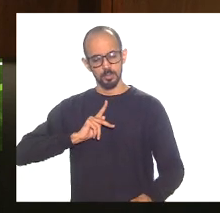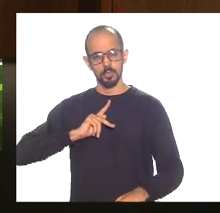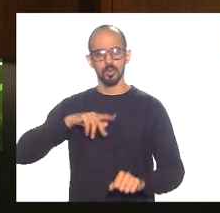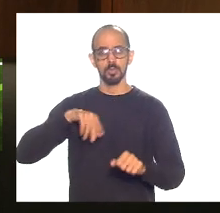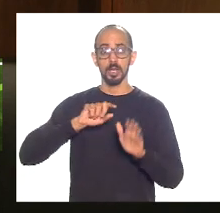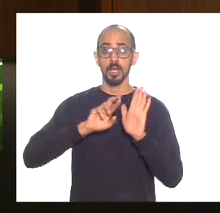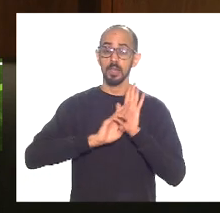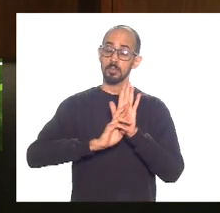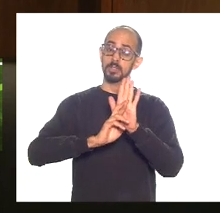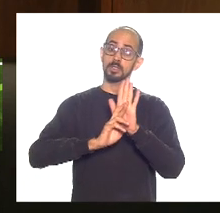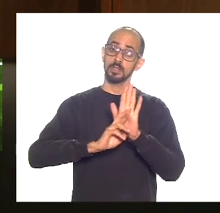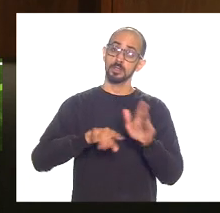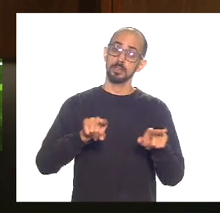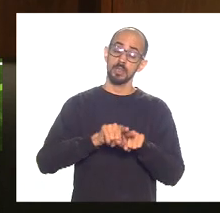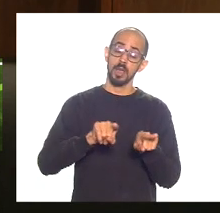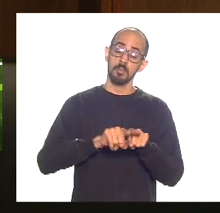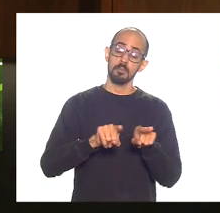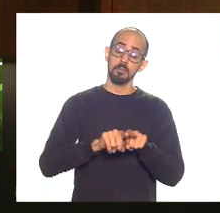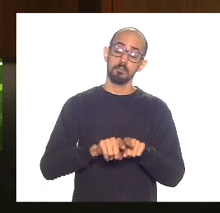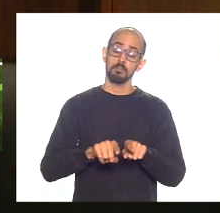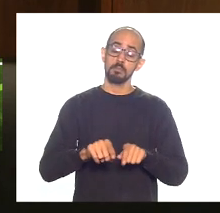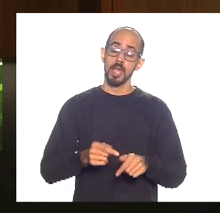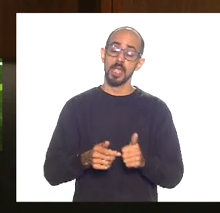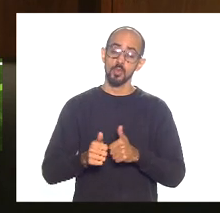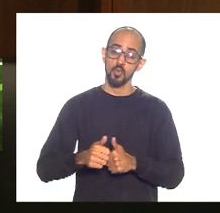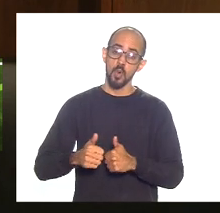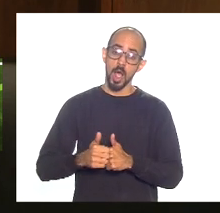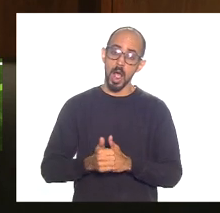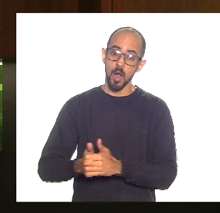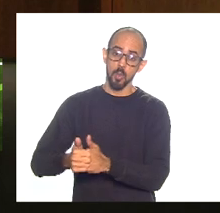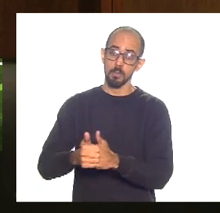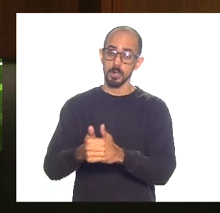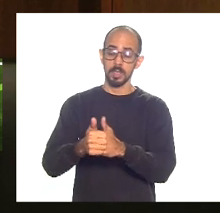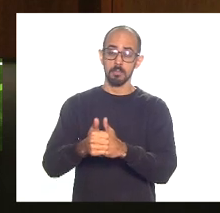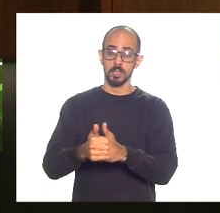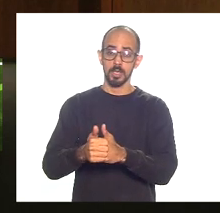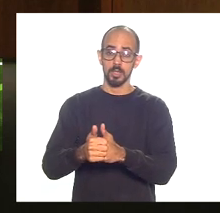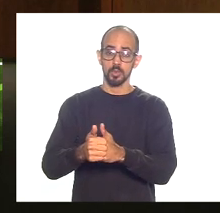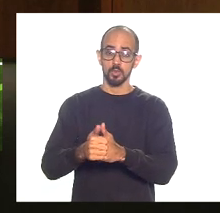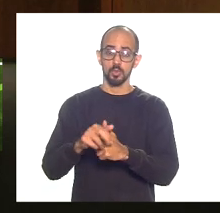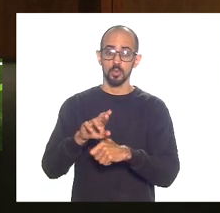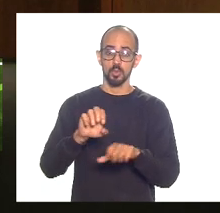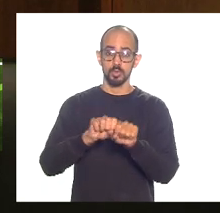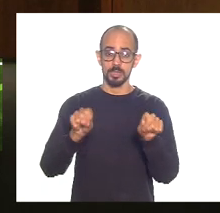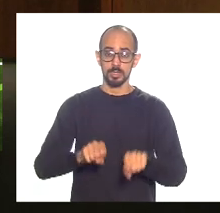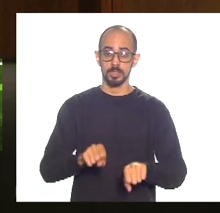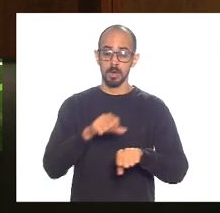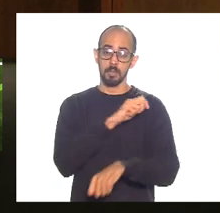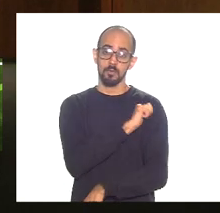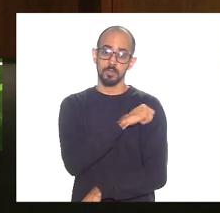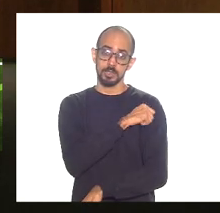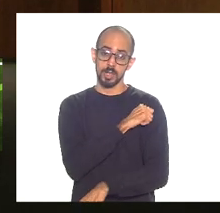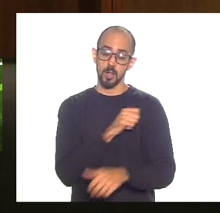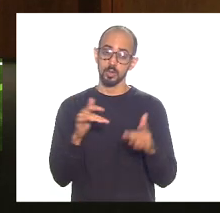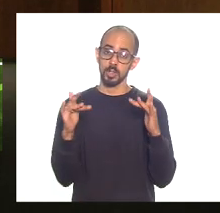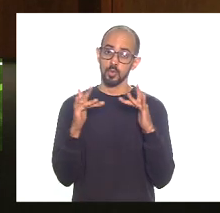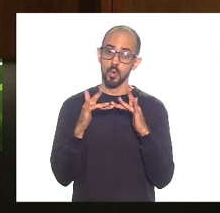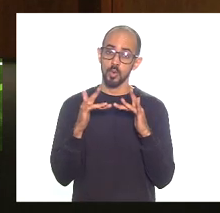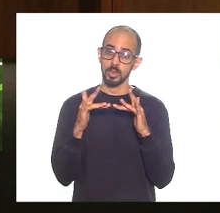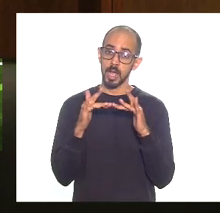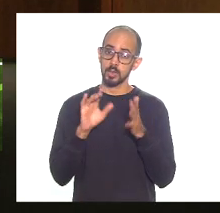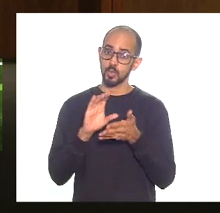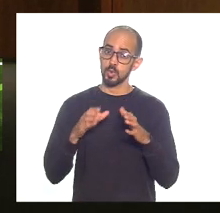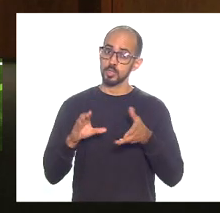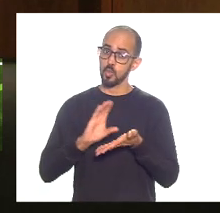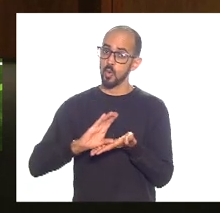representante no acompanhamento do regime fiscal esteja ligado a esse conselho. Porque,